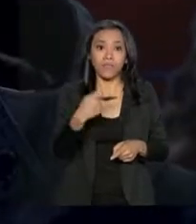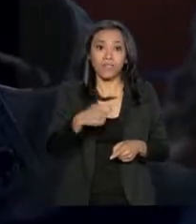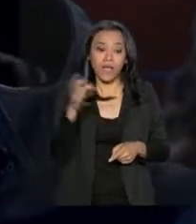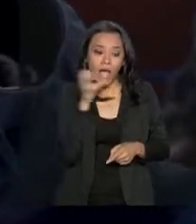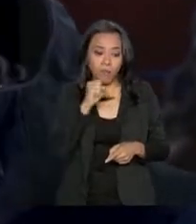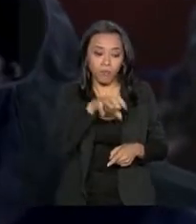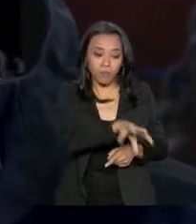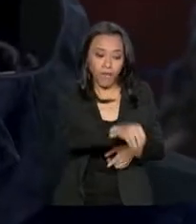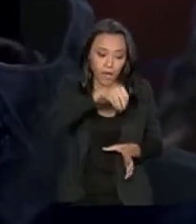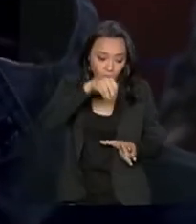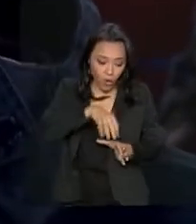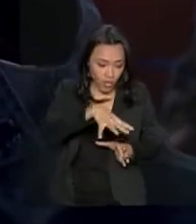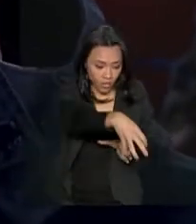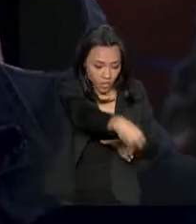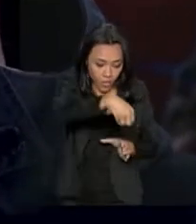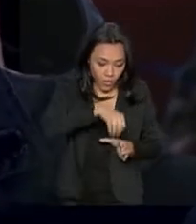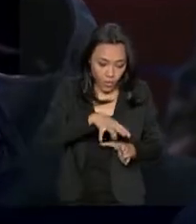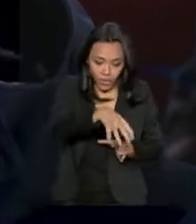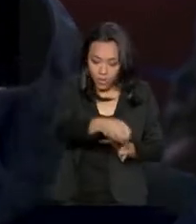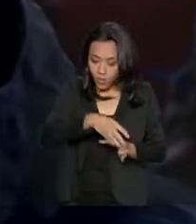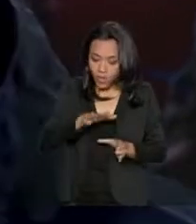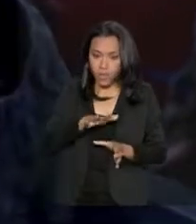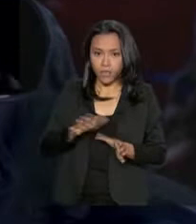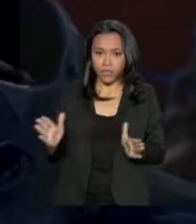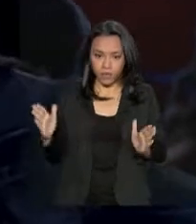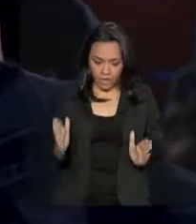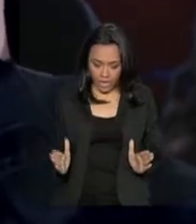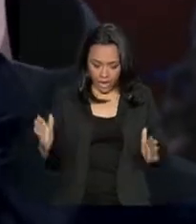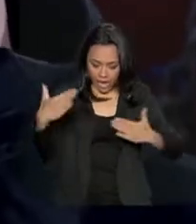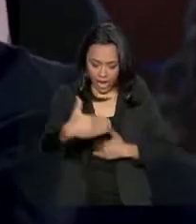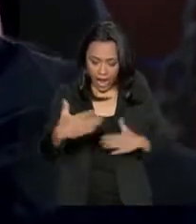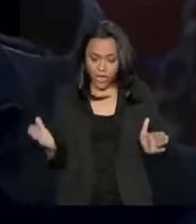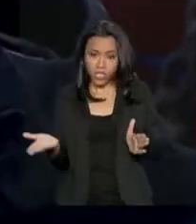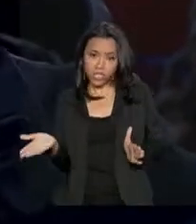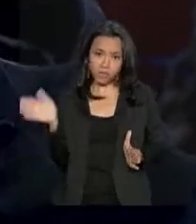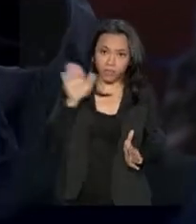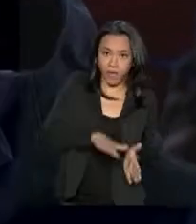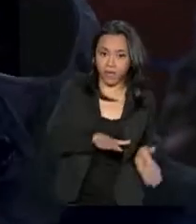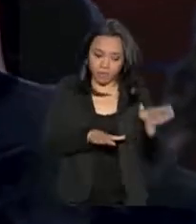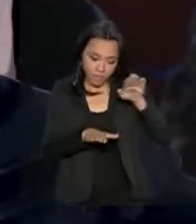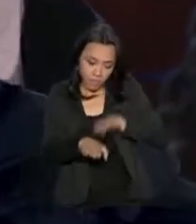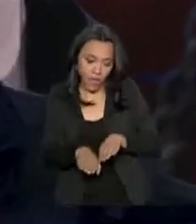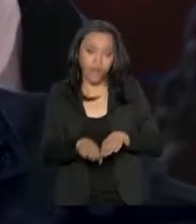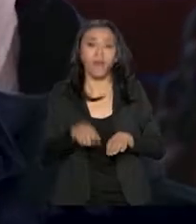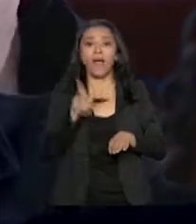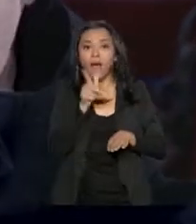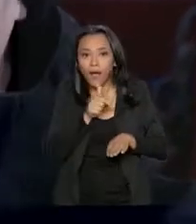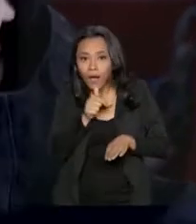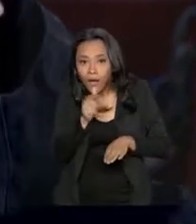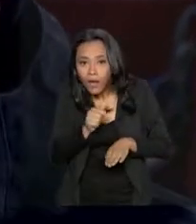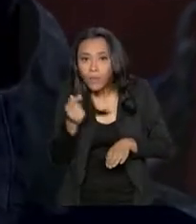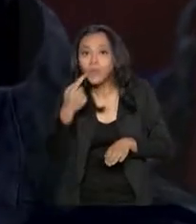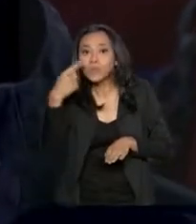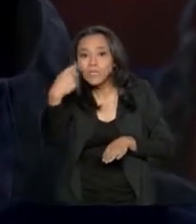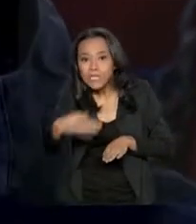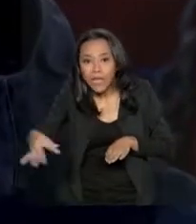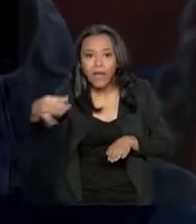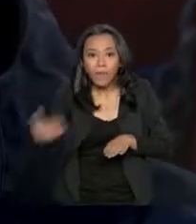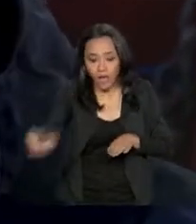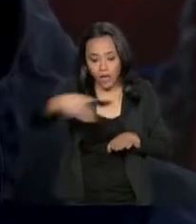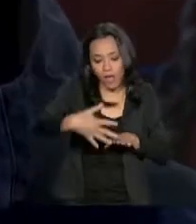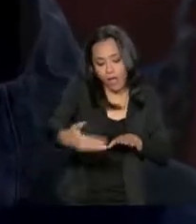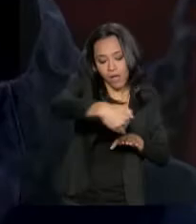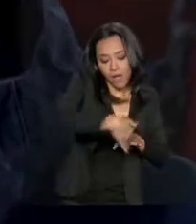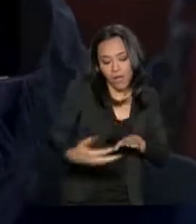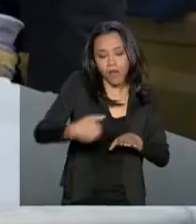colocadas em ambientes confinados, que no caso serão caixas, e nós vamos bombear a água salgada do local para fazer